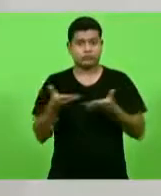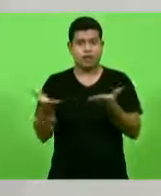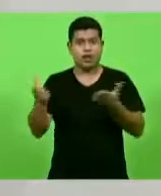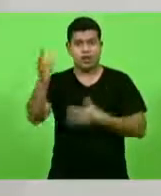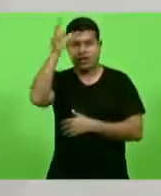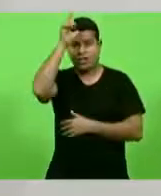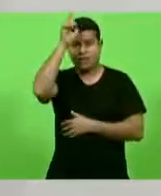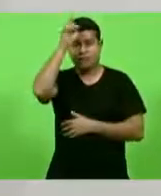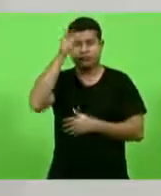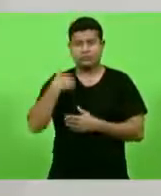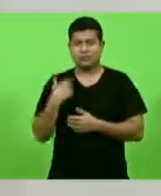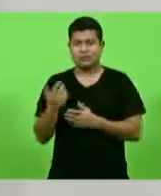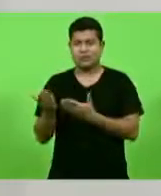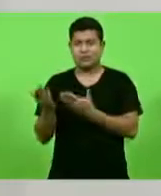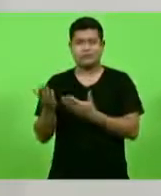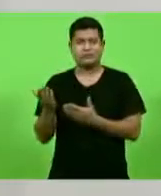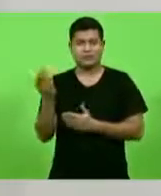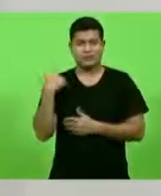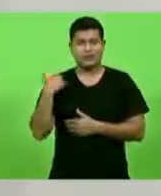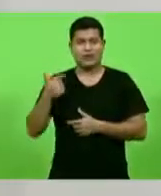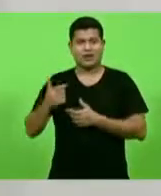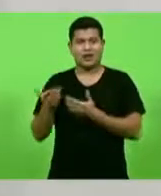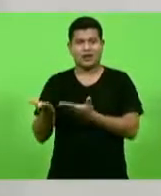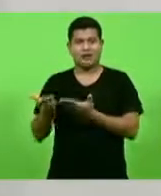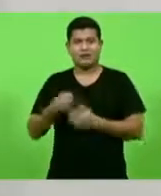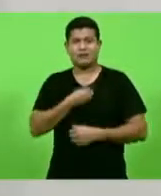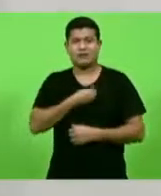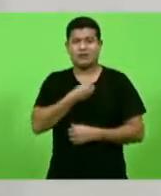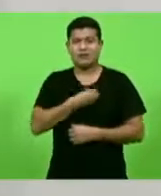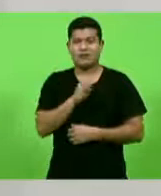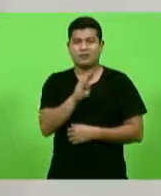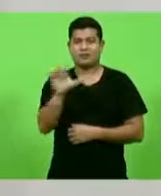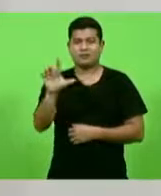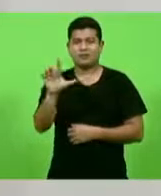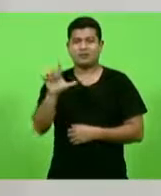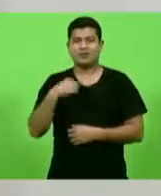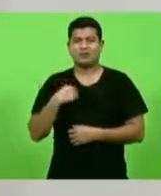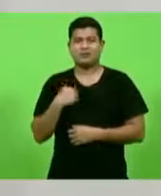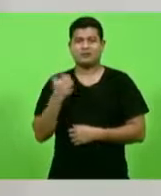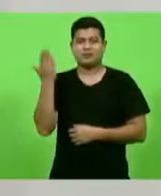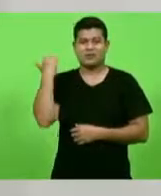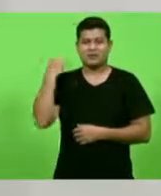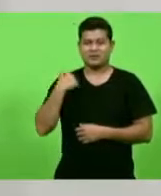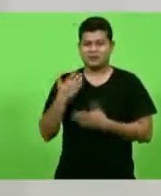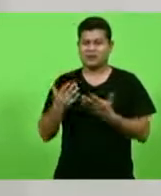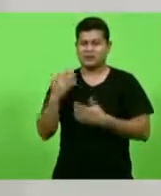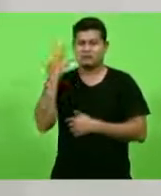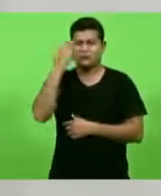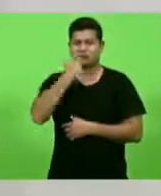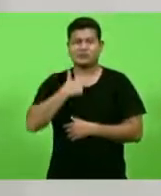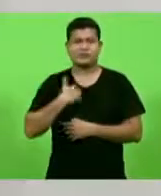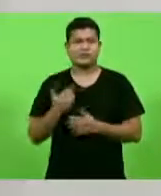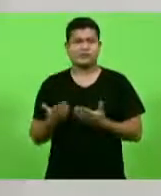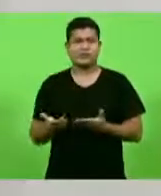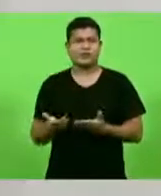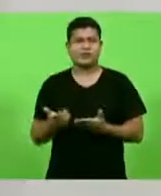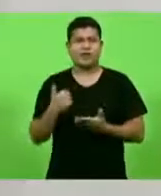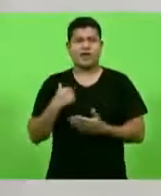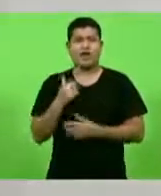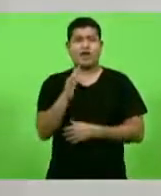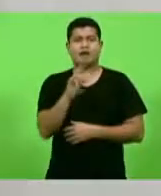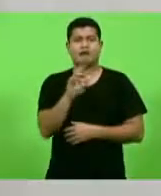perdido lá em Blumenau, que chegou com um facão no meio da... É bonito falar dele. Fritz Müller deixou um